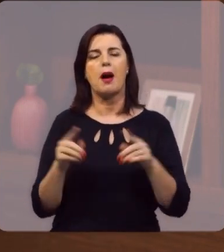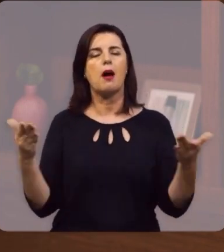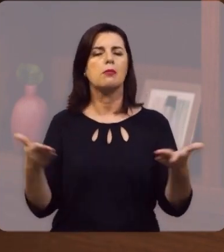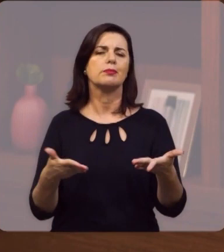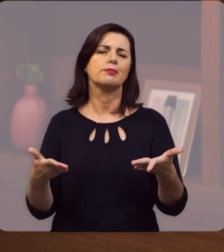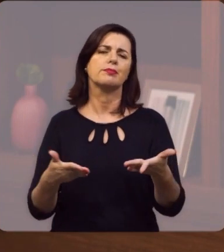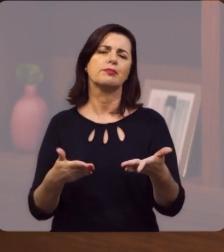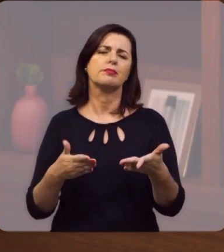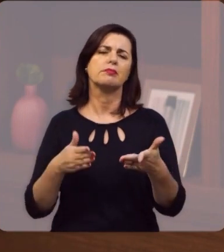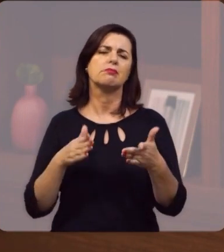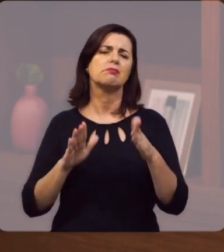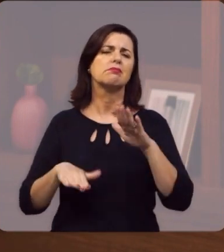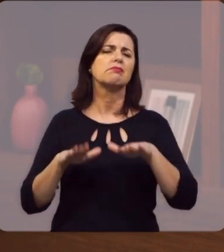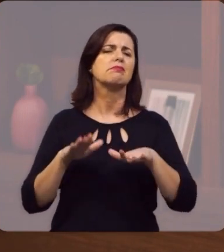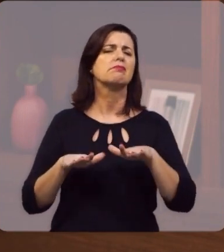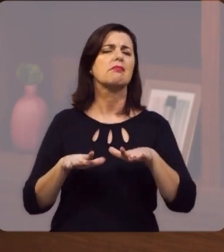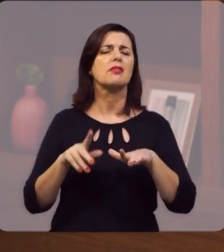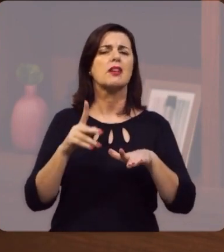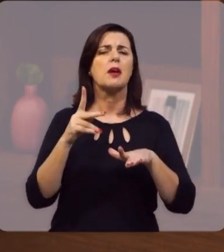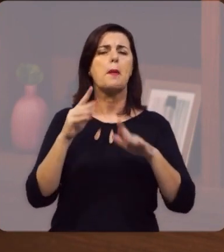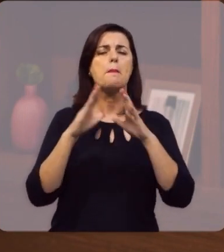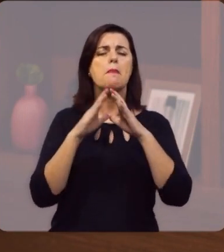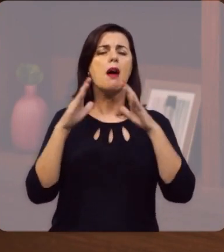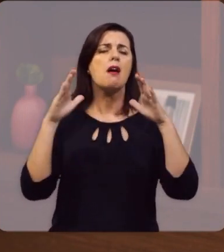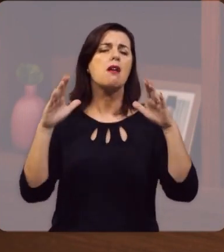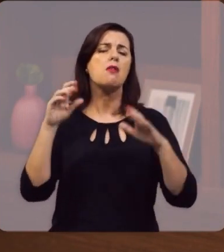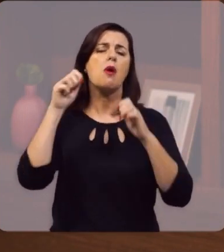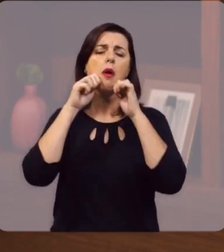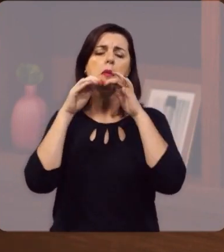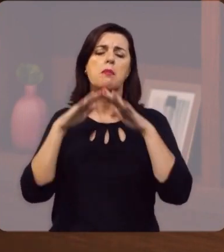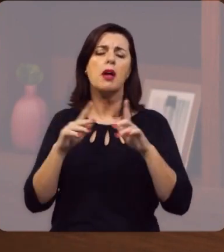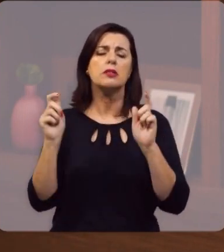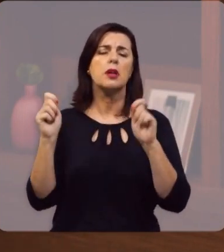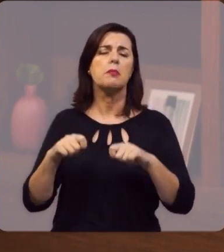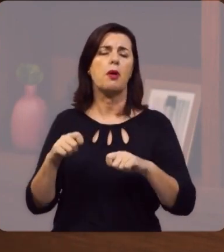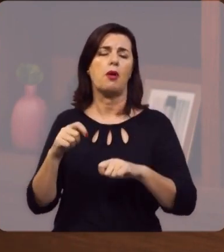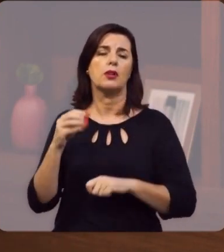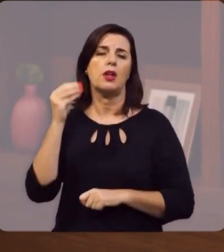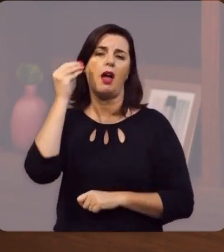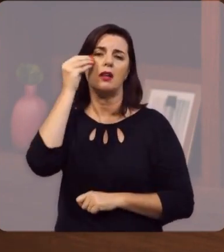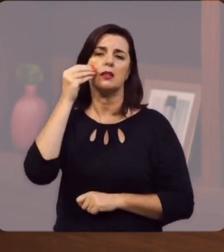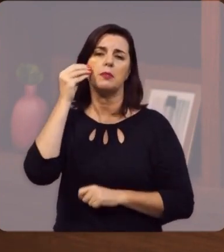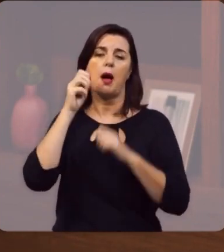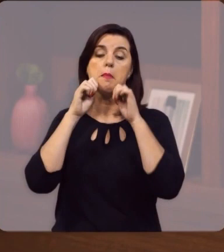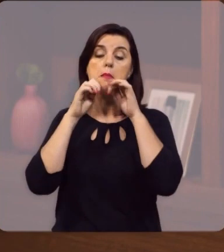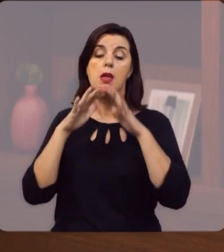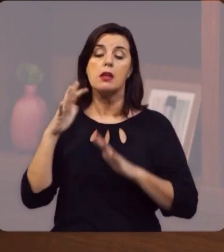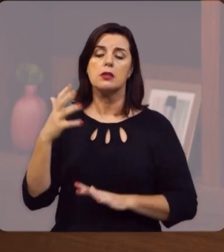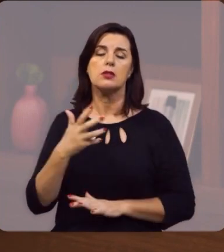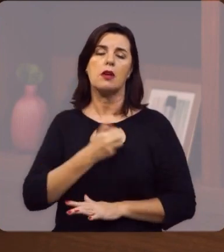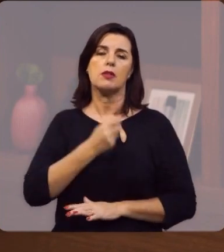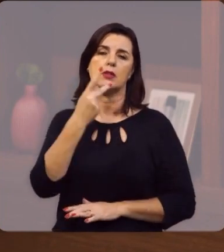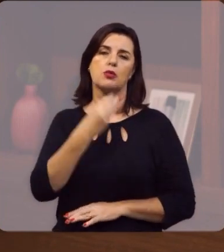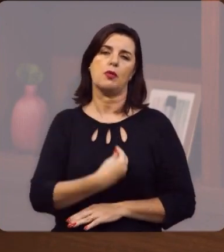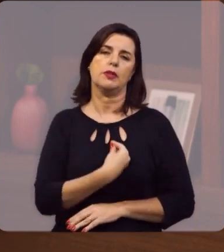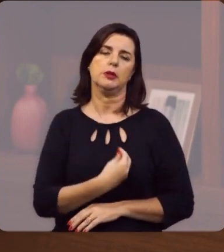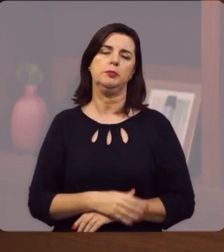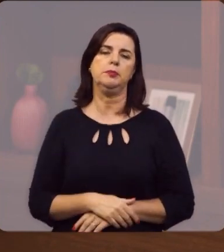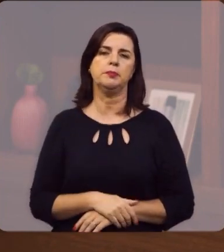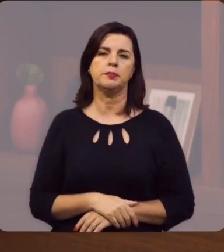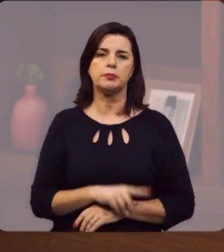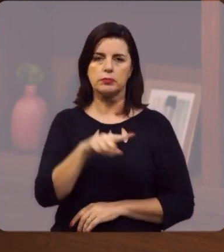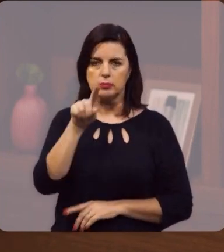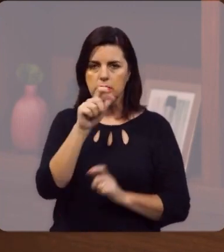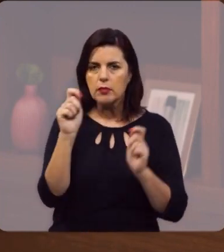hoje, quem sabe, uma grande, superlativa bênção, você possa desfrutar, a bênção da salvação da sua